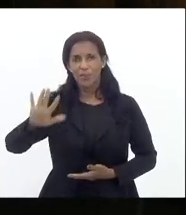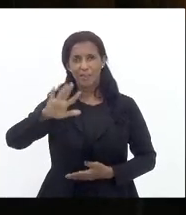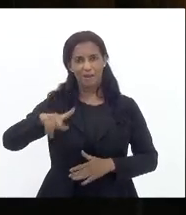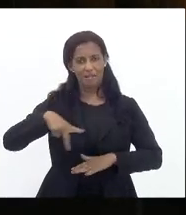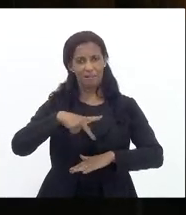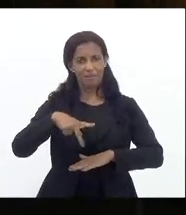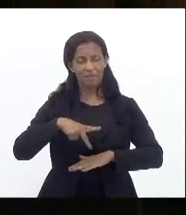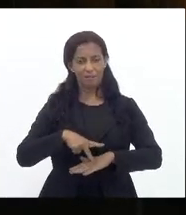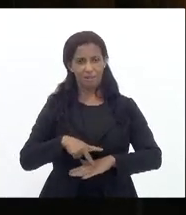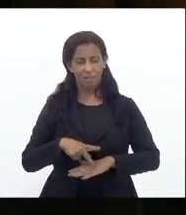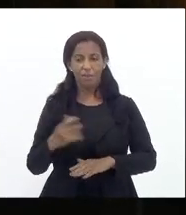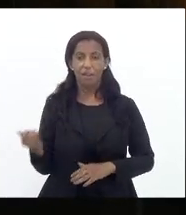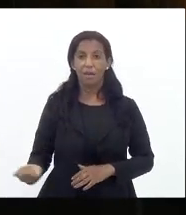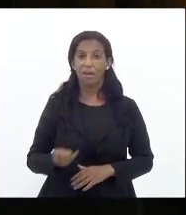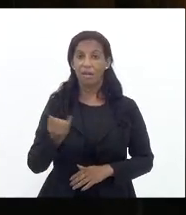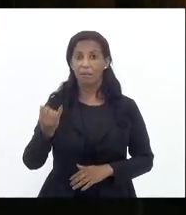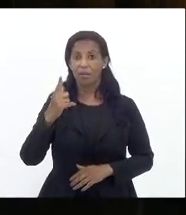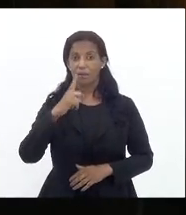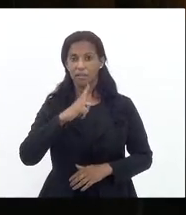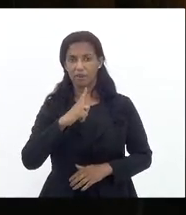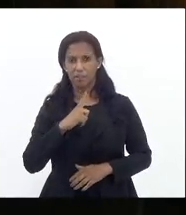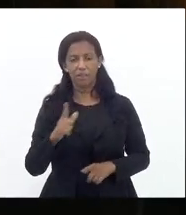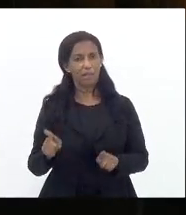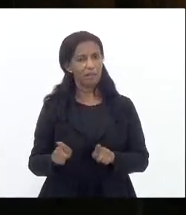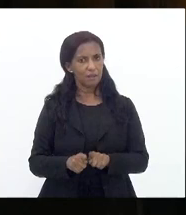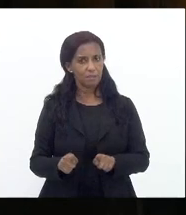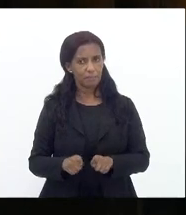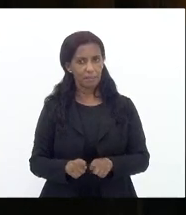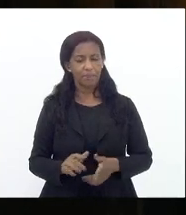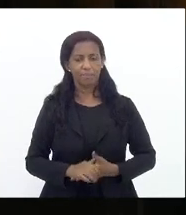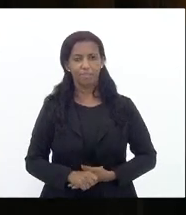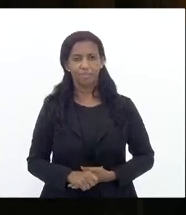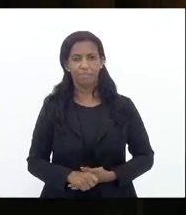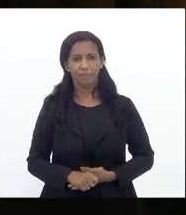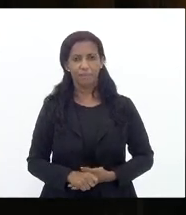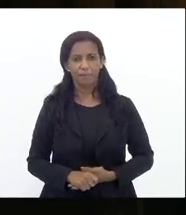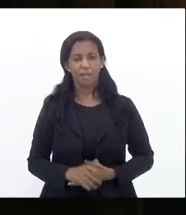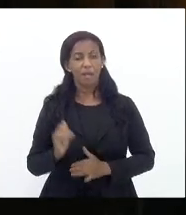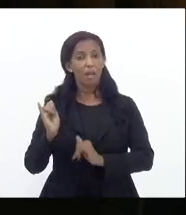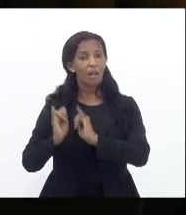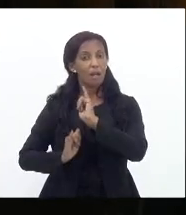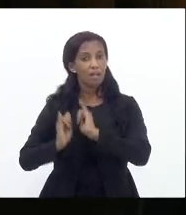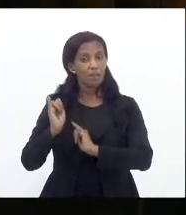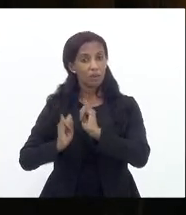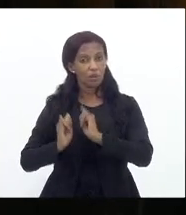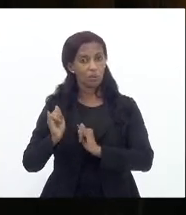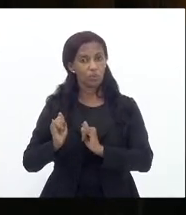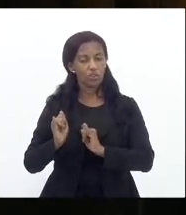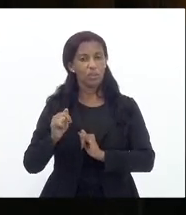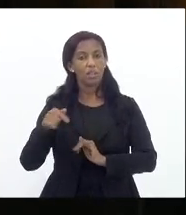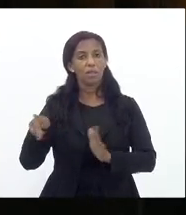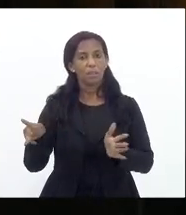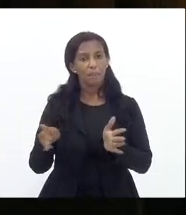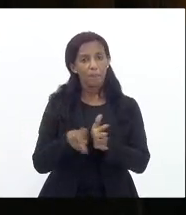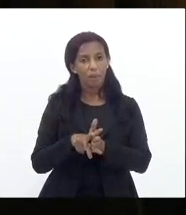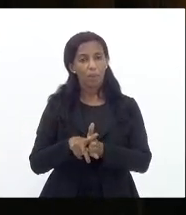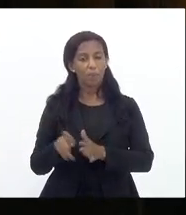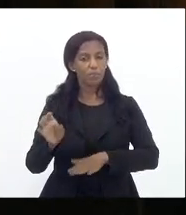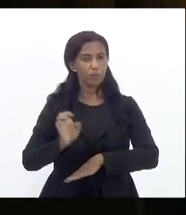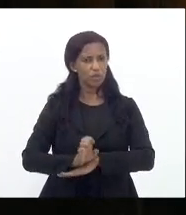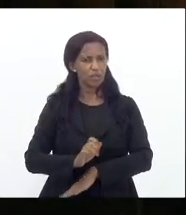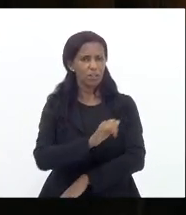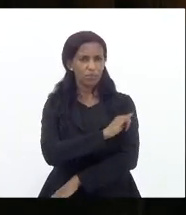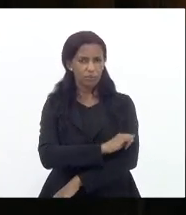a importância que tem também essa indústria naval aqui para o estado do Rio de